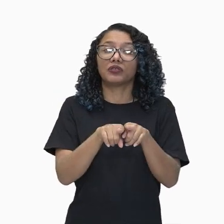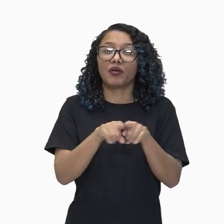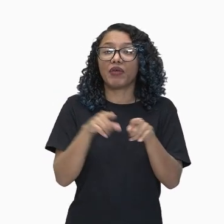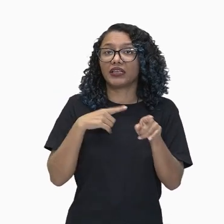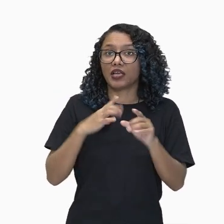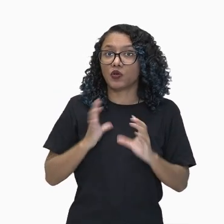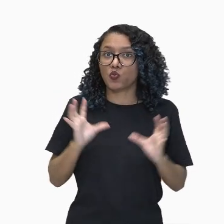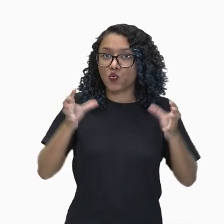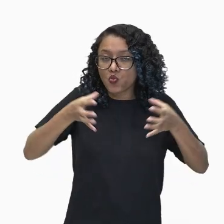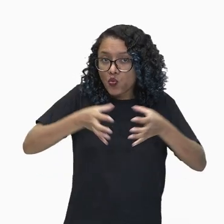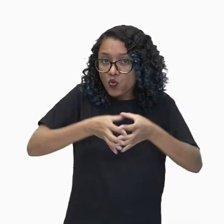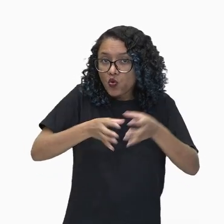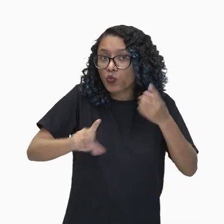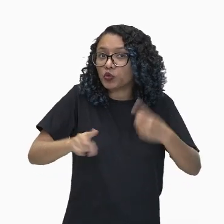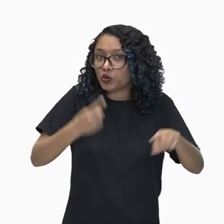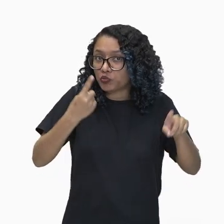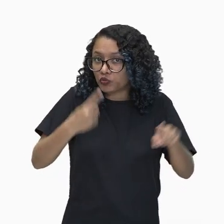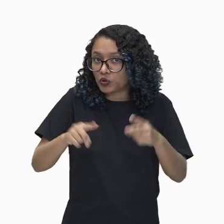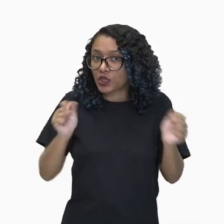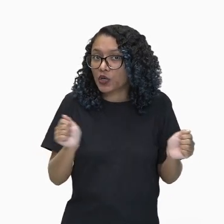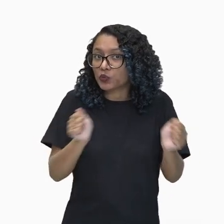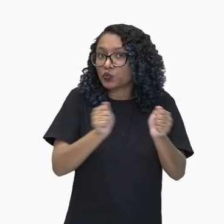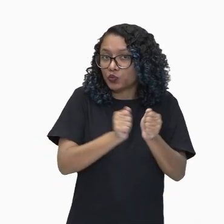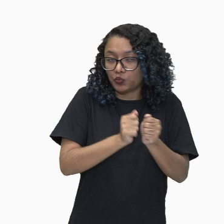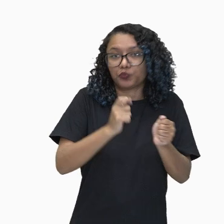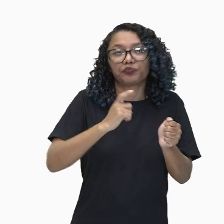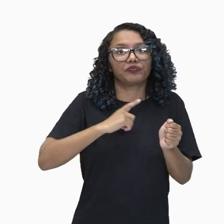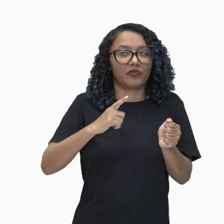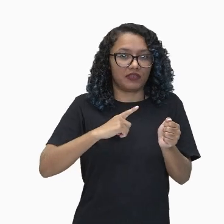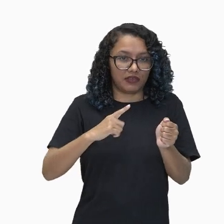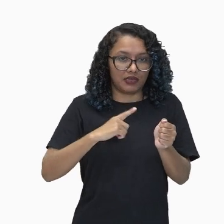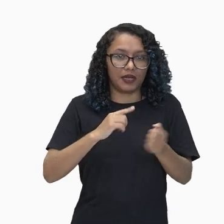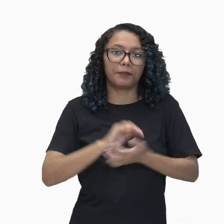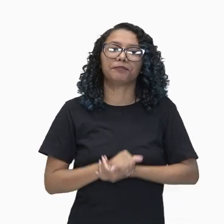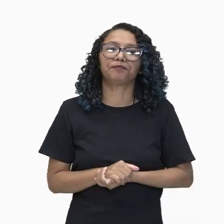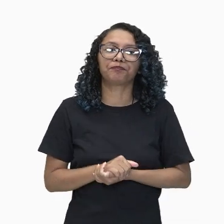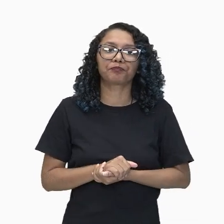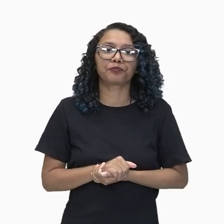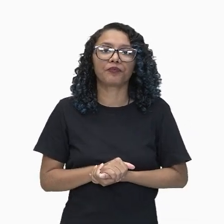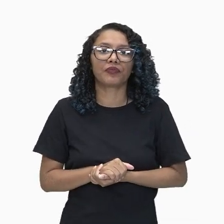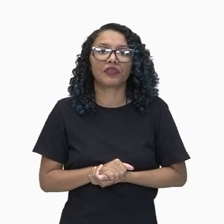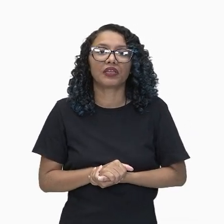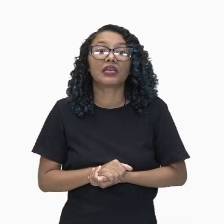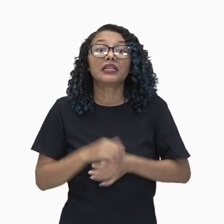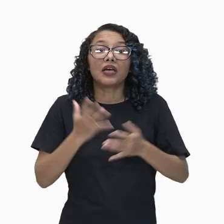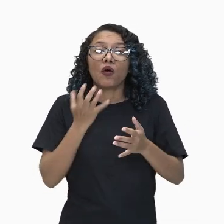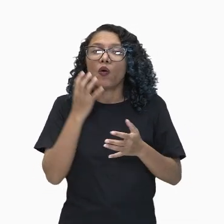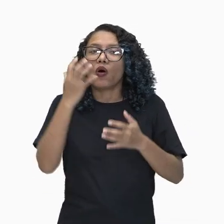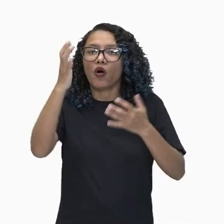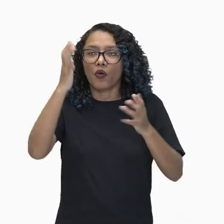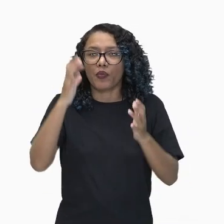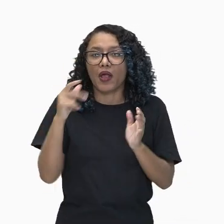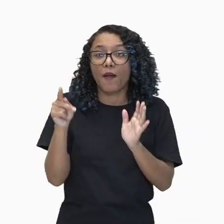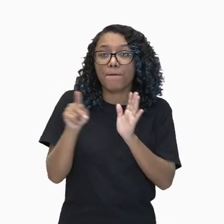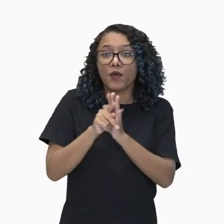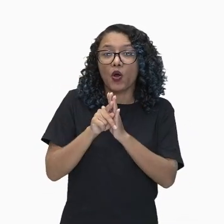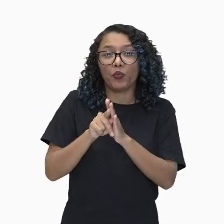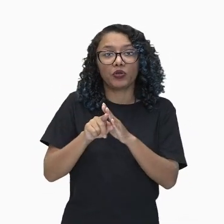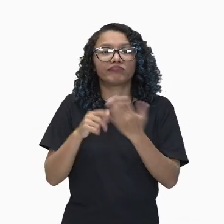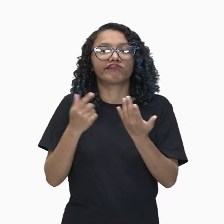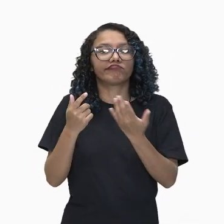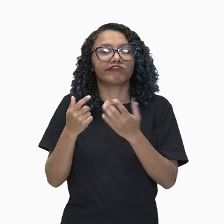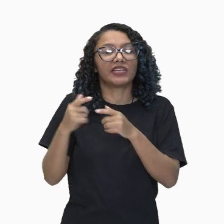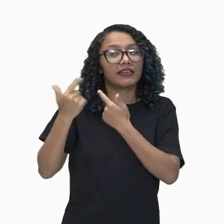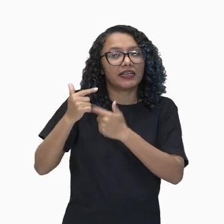ou grupo menor. A ópera é parte da tradição da música clássica, clássica, europeia